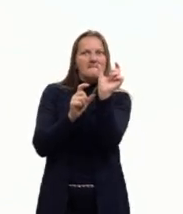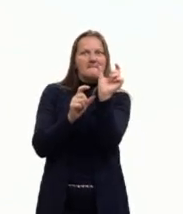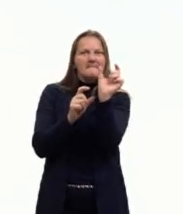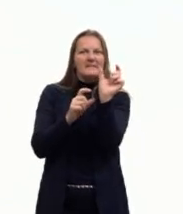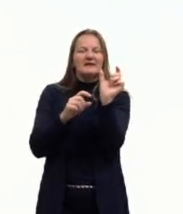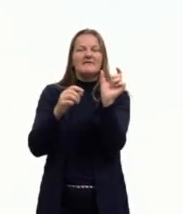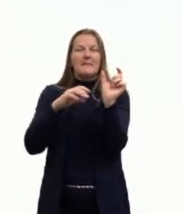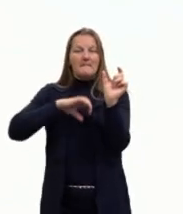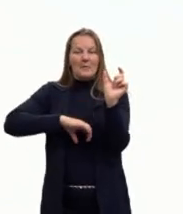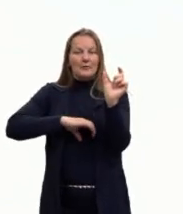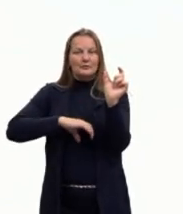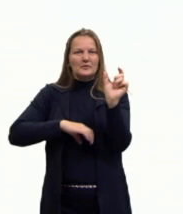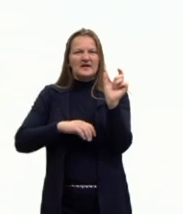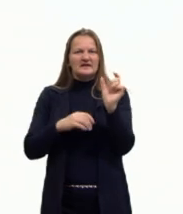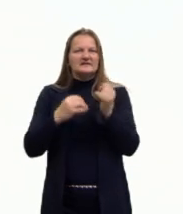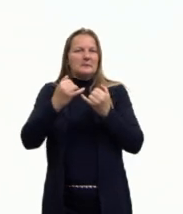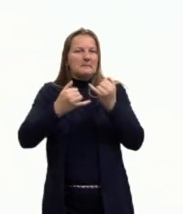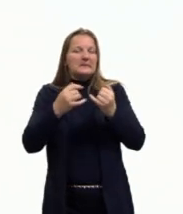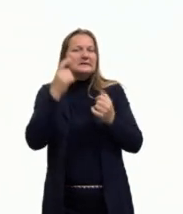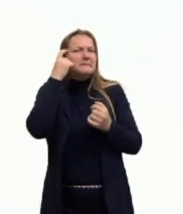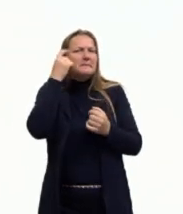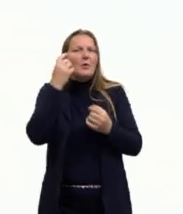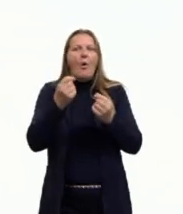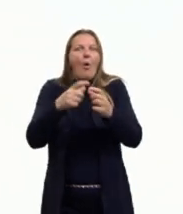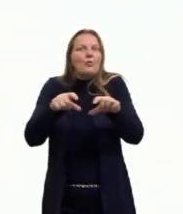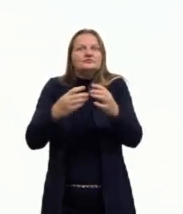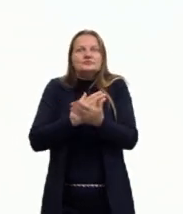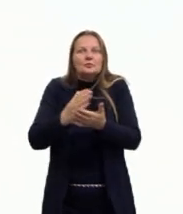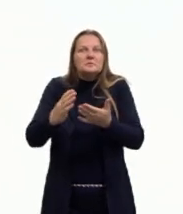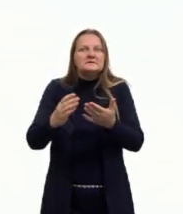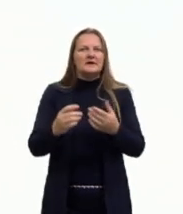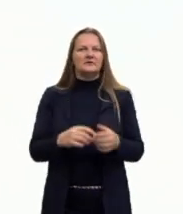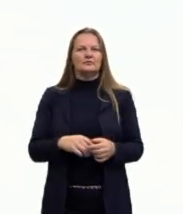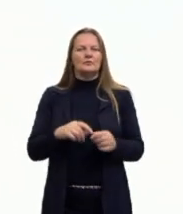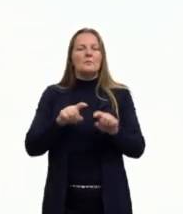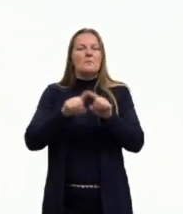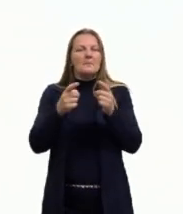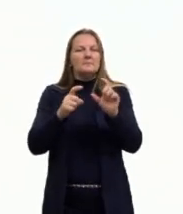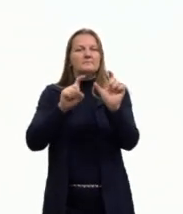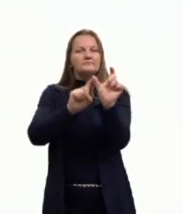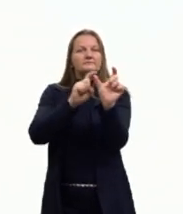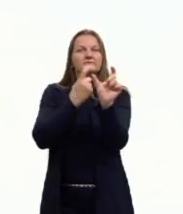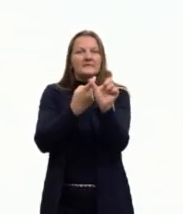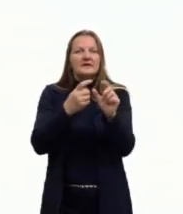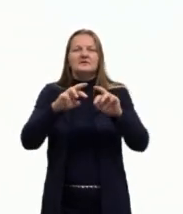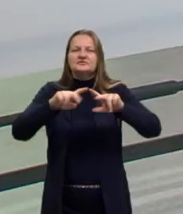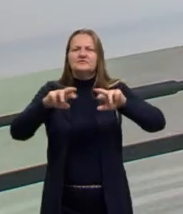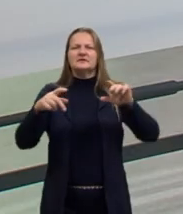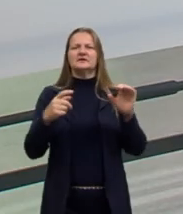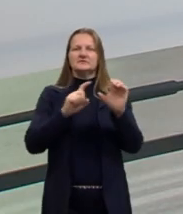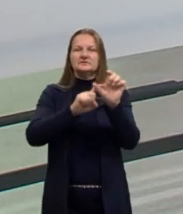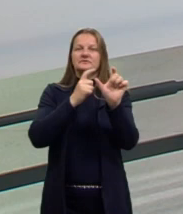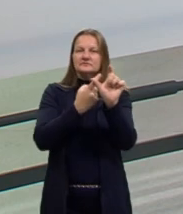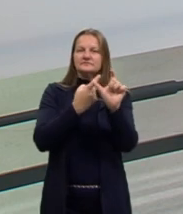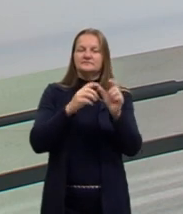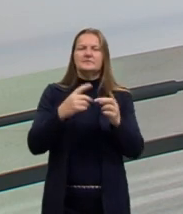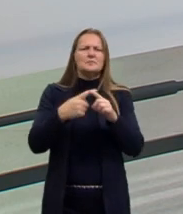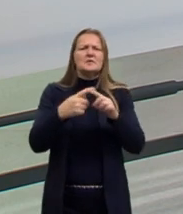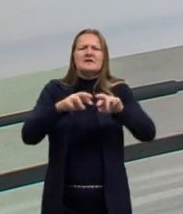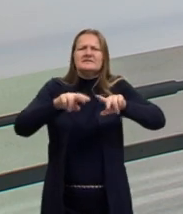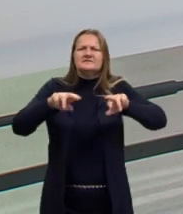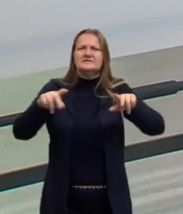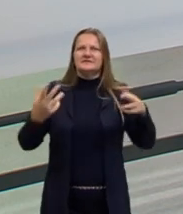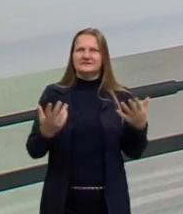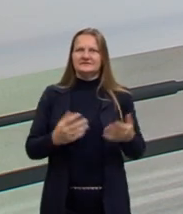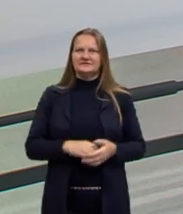elas têm, mas a gente não para para pensar de onde elas vieram, por que elas surgiram, ou até por que a gente ainda usa elas